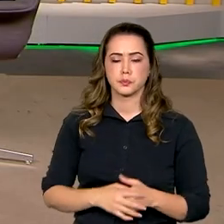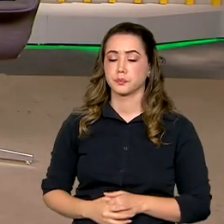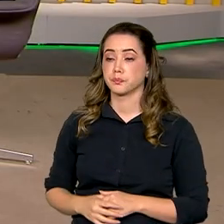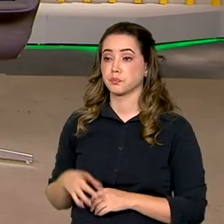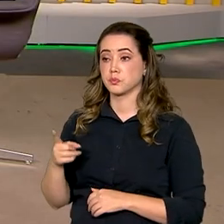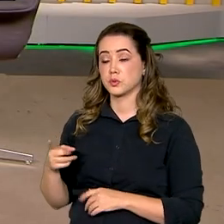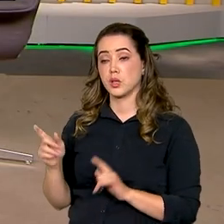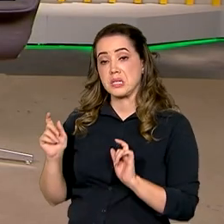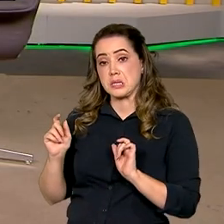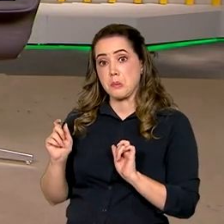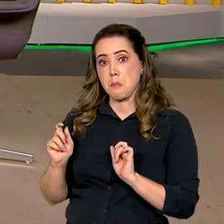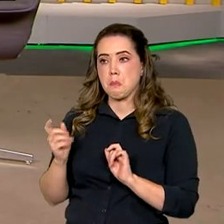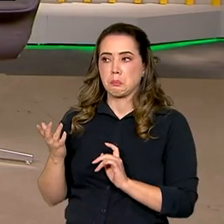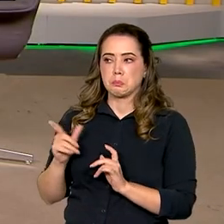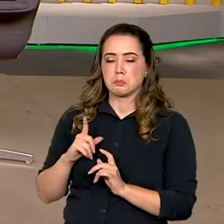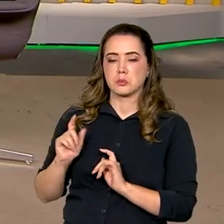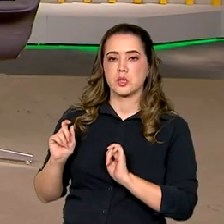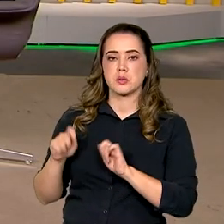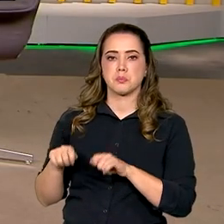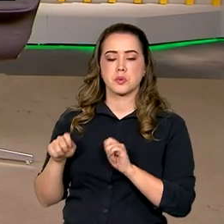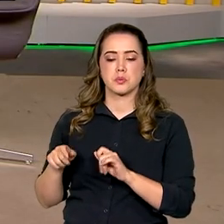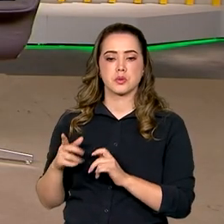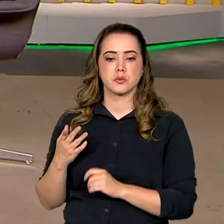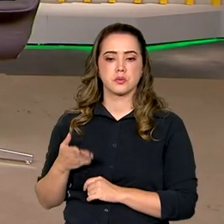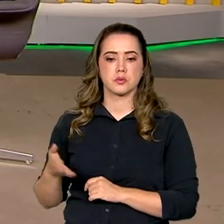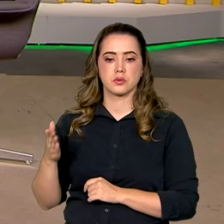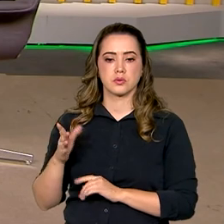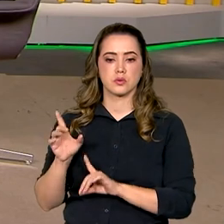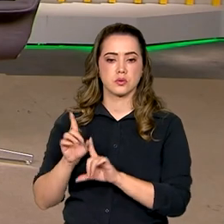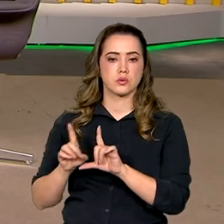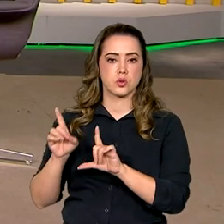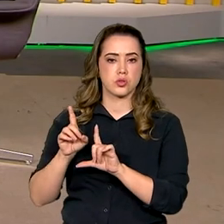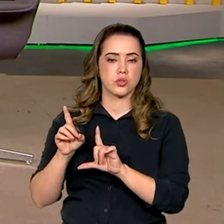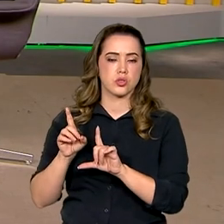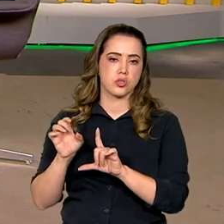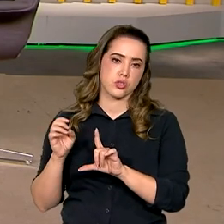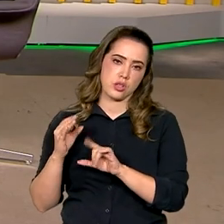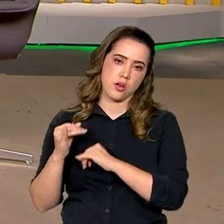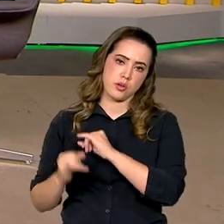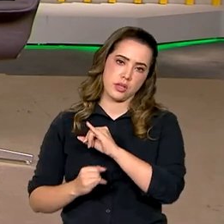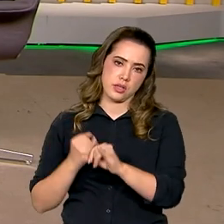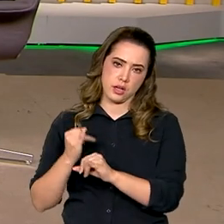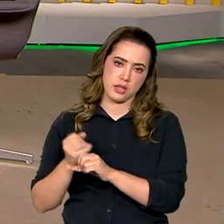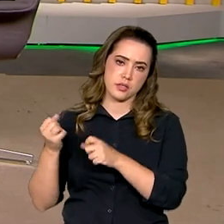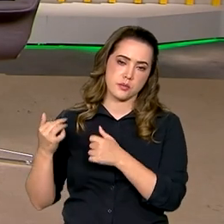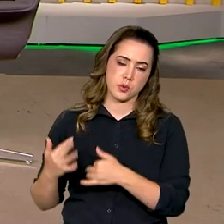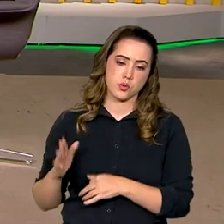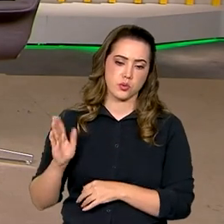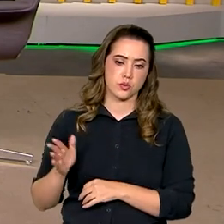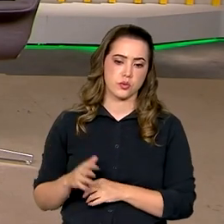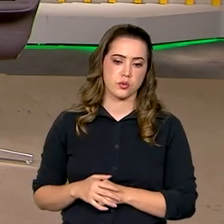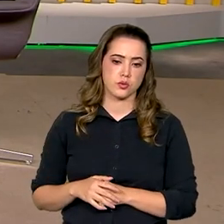possibilidade aí do digital, do virtual, como o senhor já mencionou,